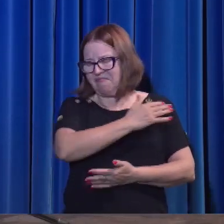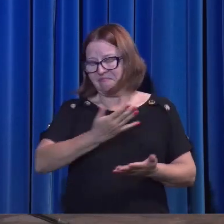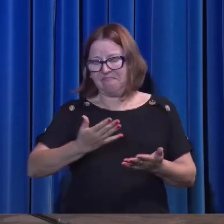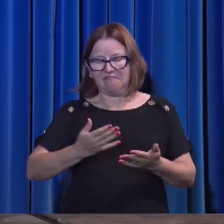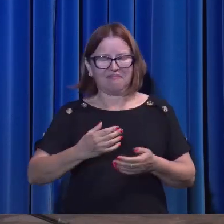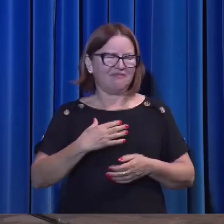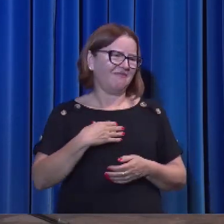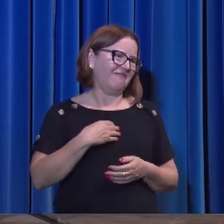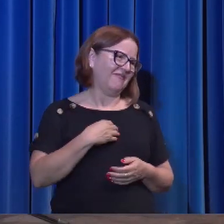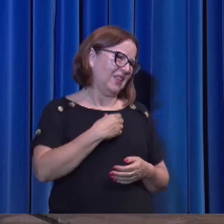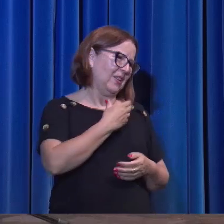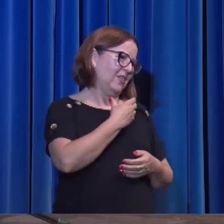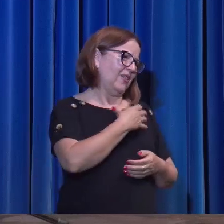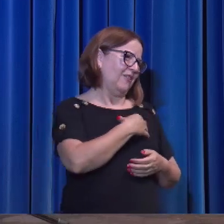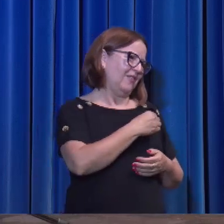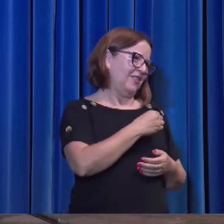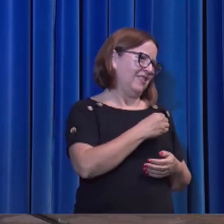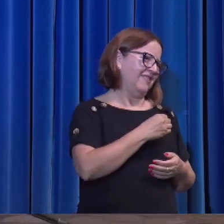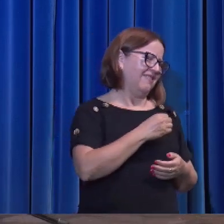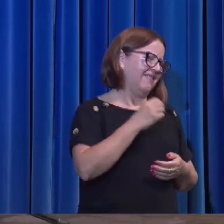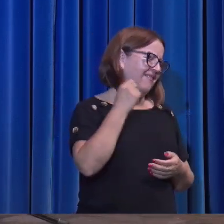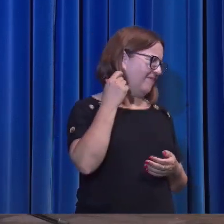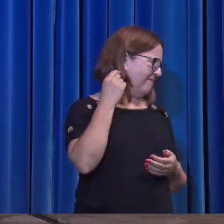faz tempo que eu estudo teologia,